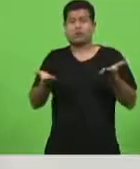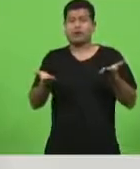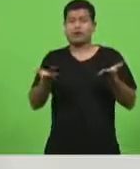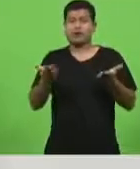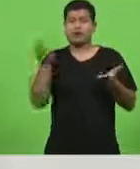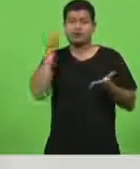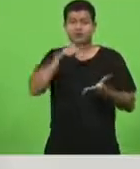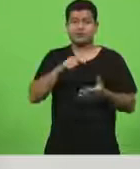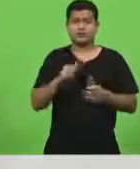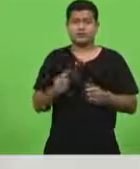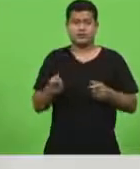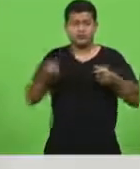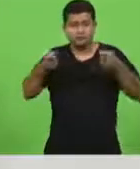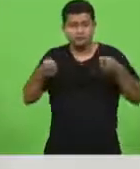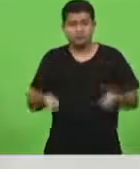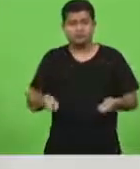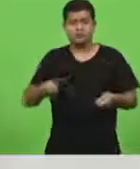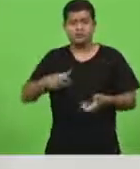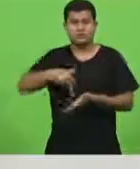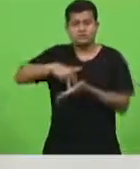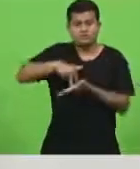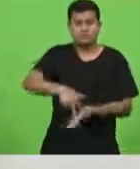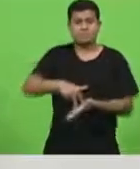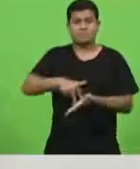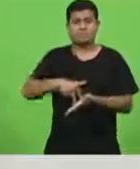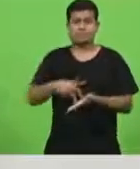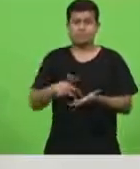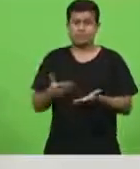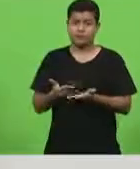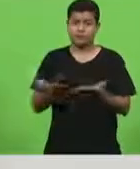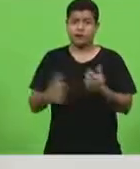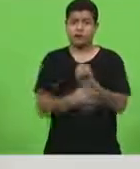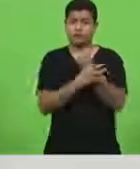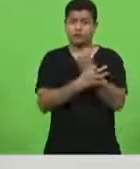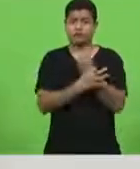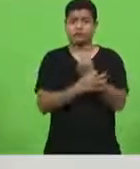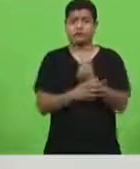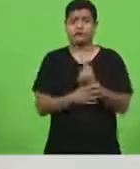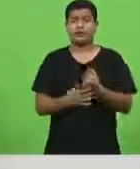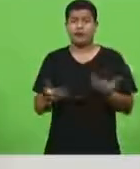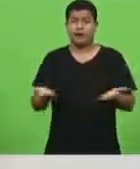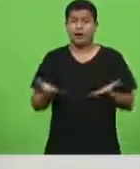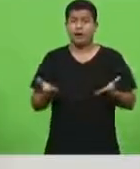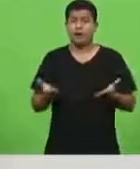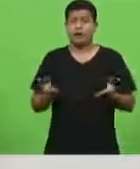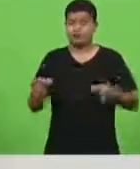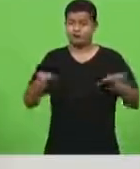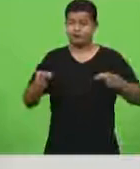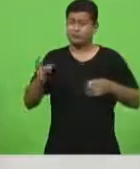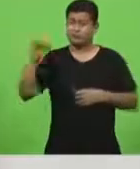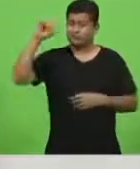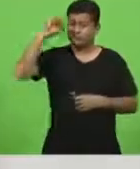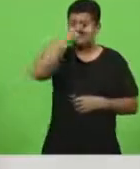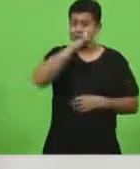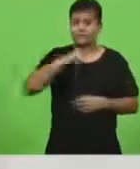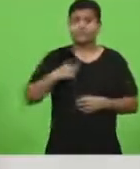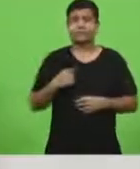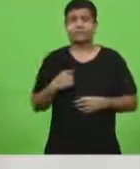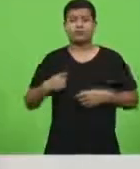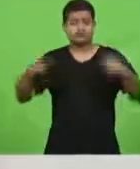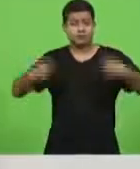segurança e confiança nessa travessia tão difícil que estamos vivendo devemos e vamos